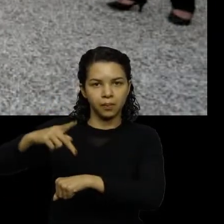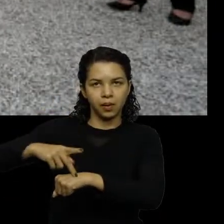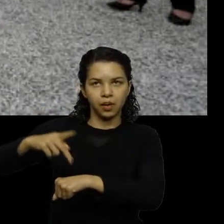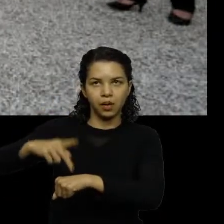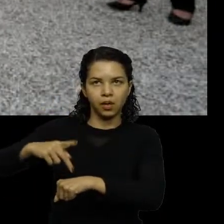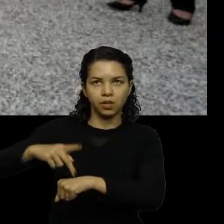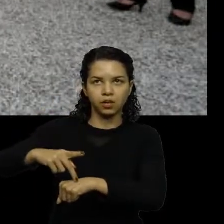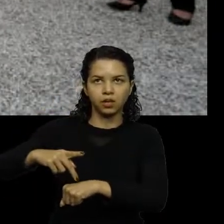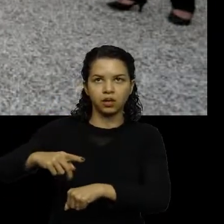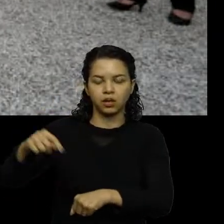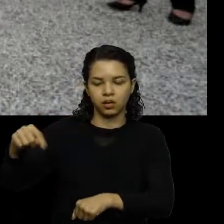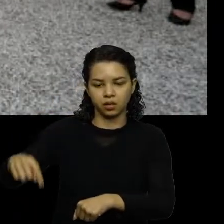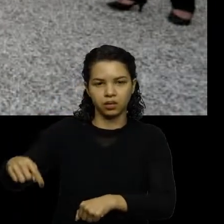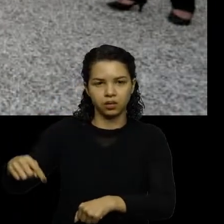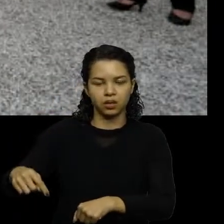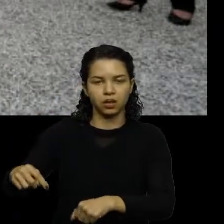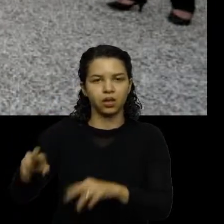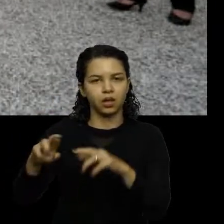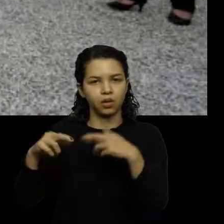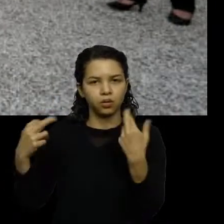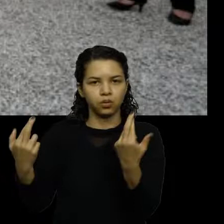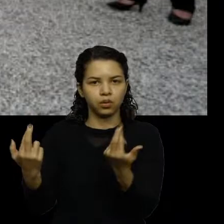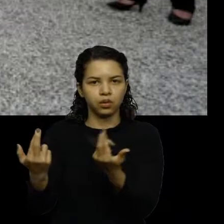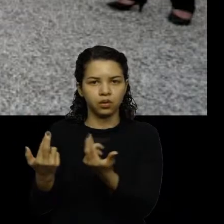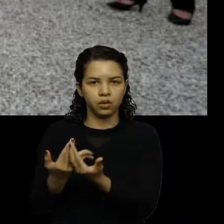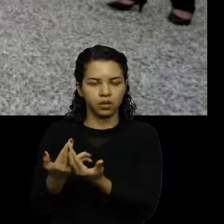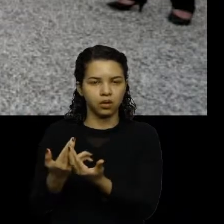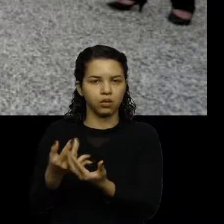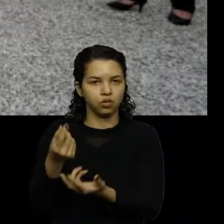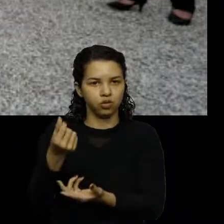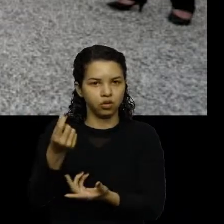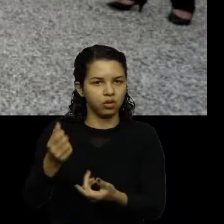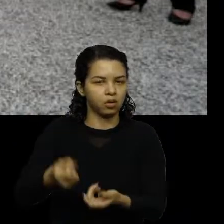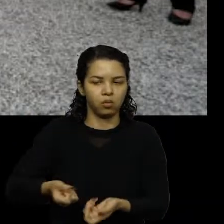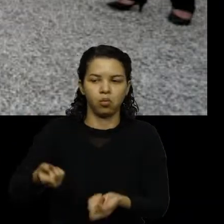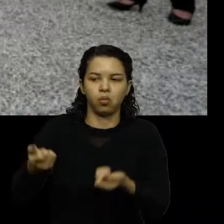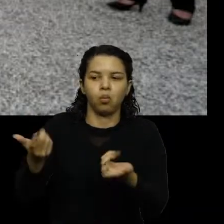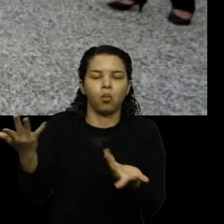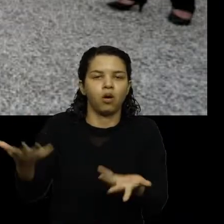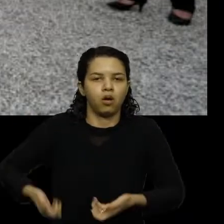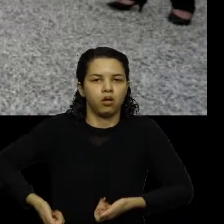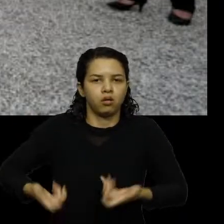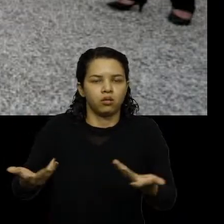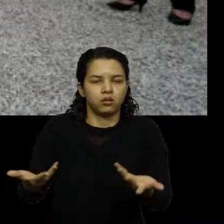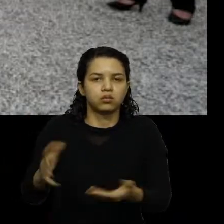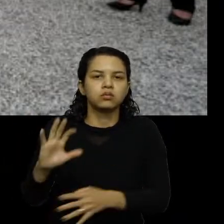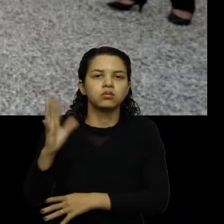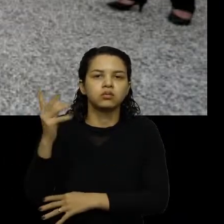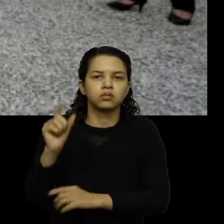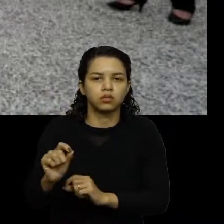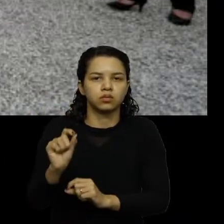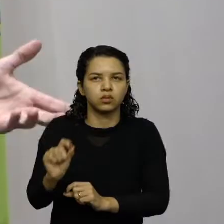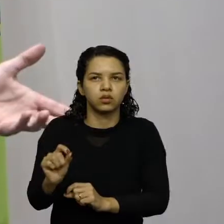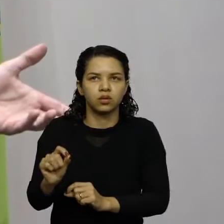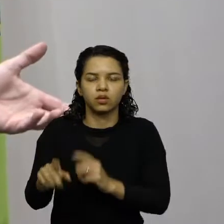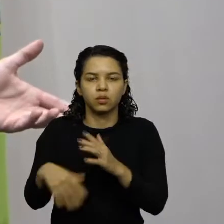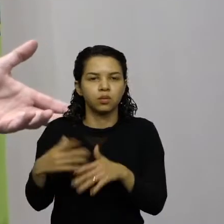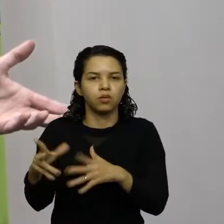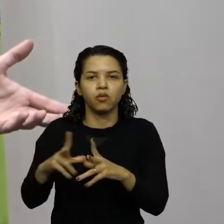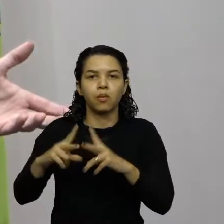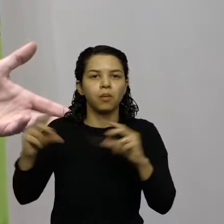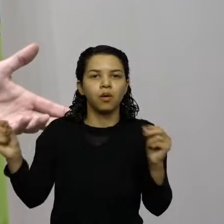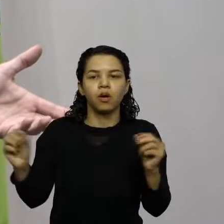fizeram uma cerimônia, sei lá, gastando quanto dinheiro e aí o que aconteceu? Todo mundo foi embora e nada aconteceu.